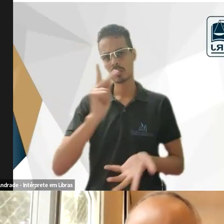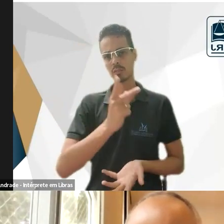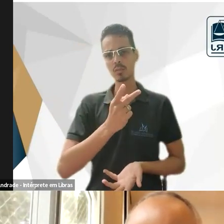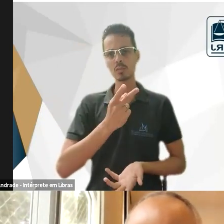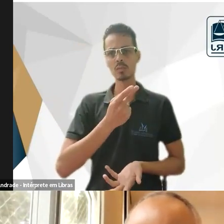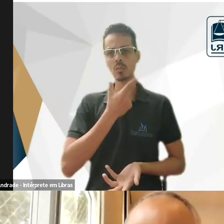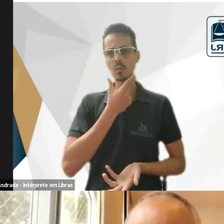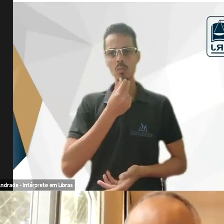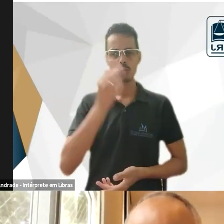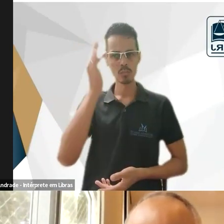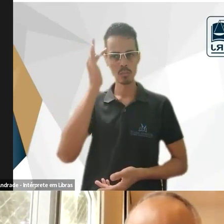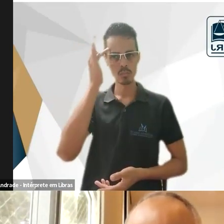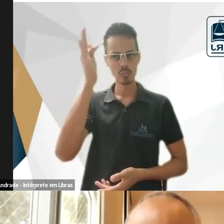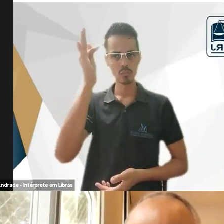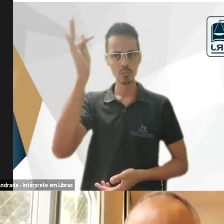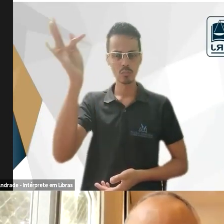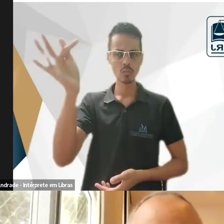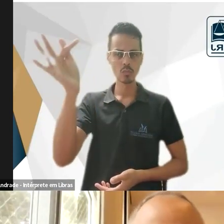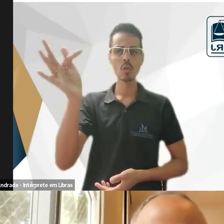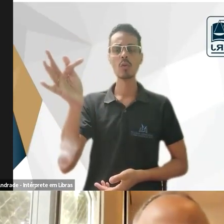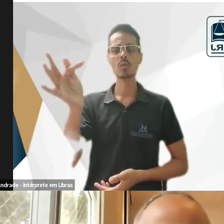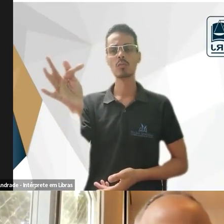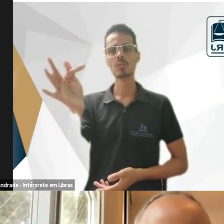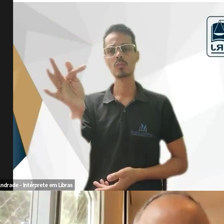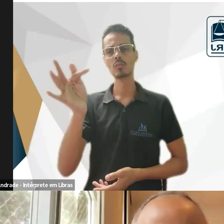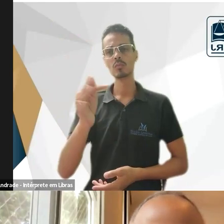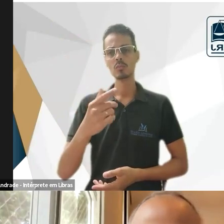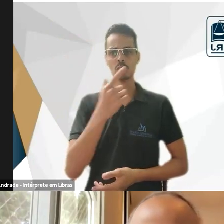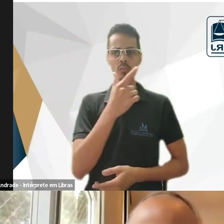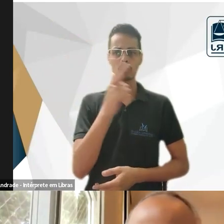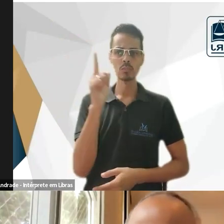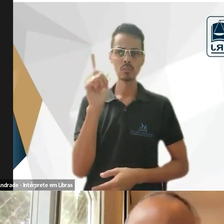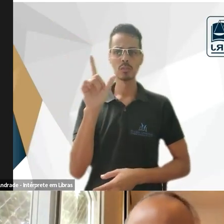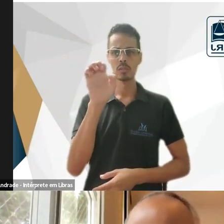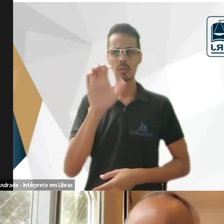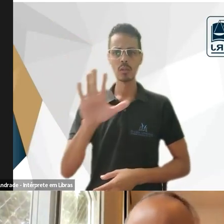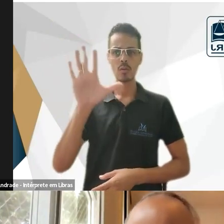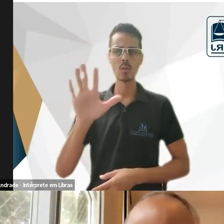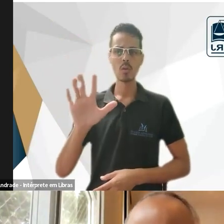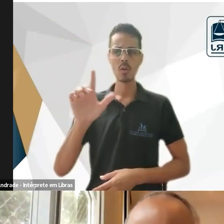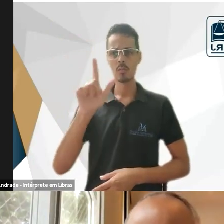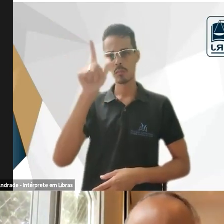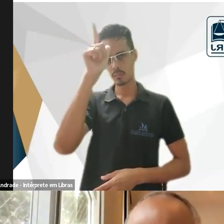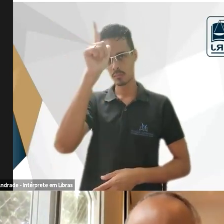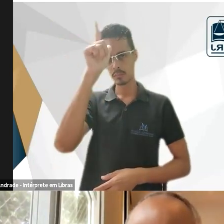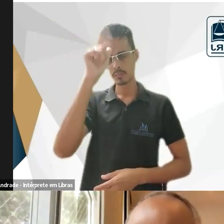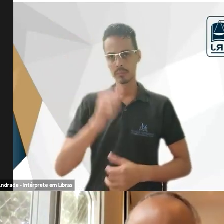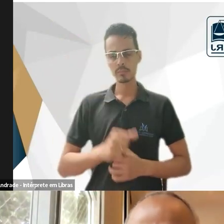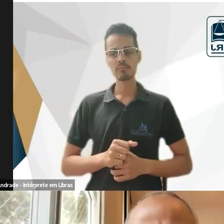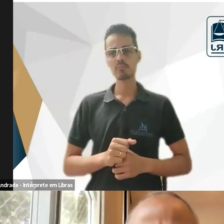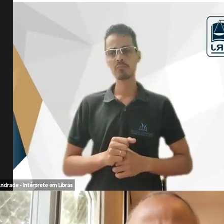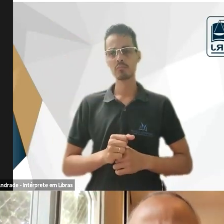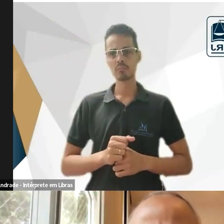juristas germânicos que tanto contribuíram para a formação de um pensamento intelectual,